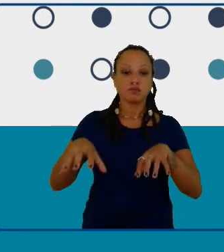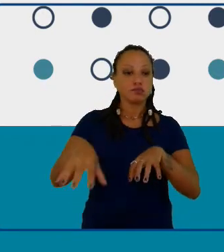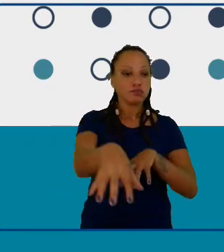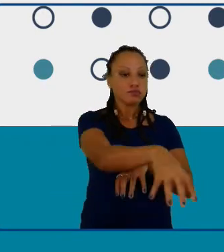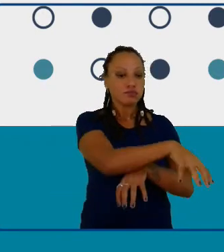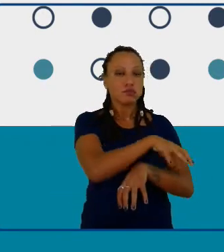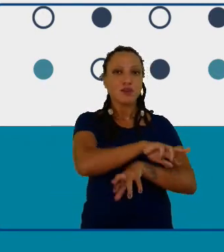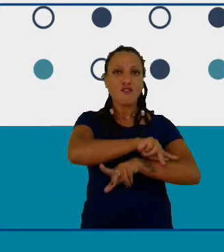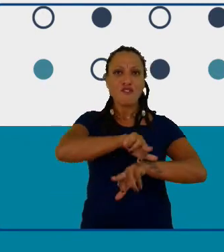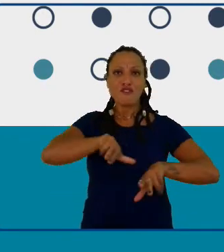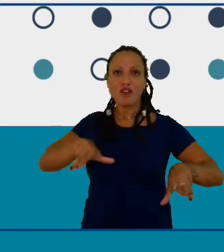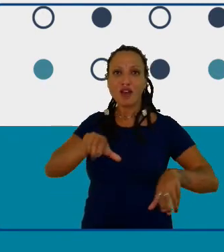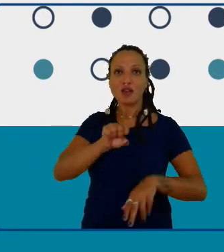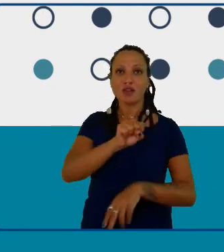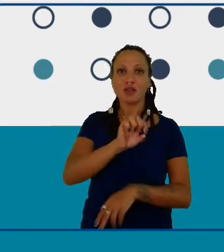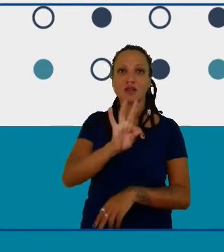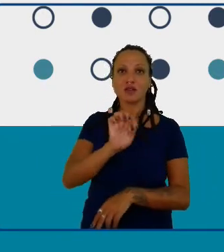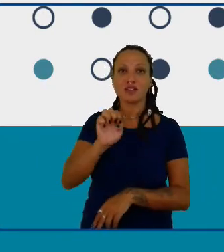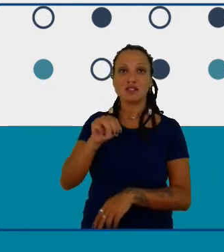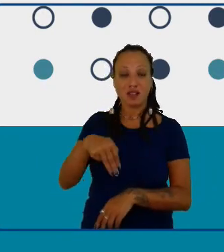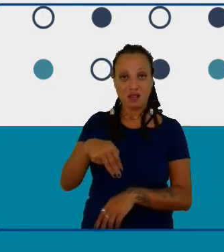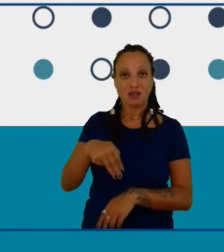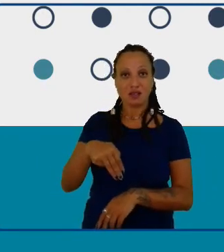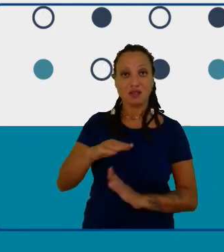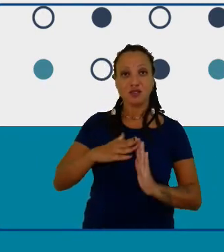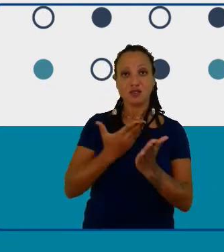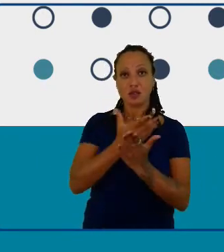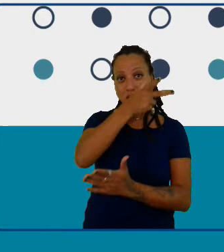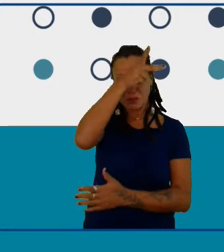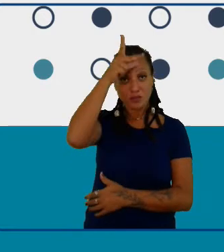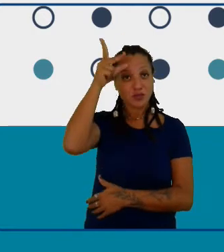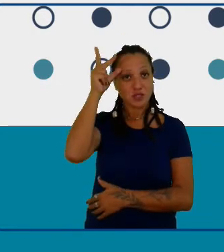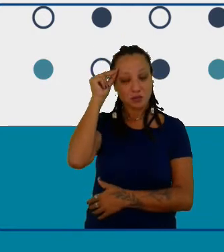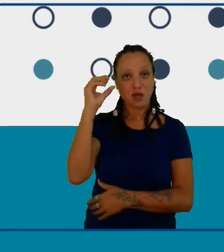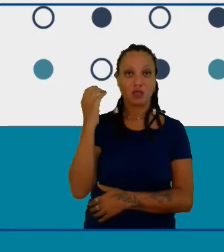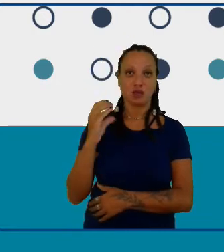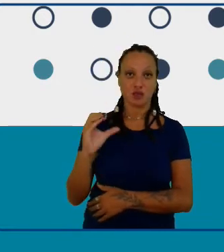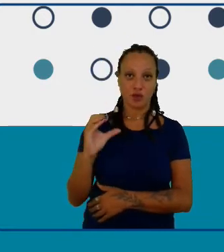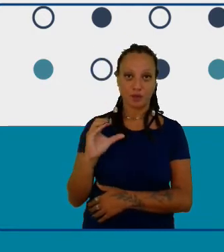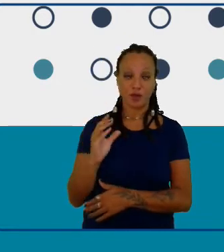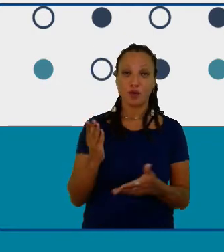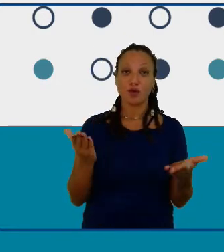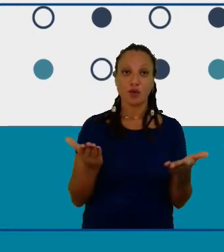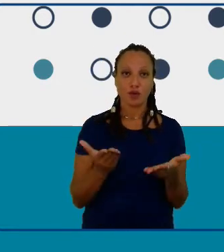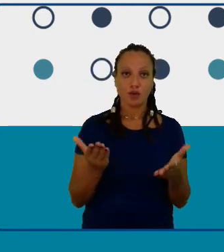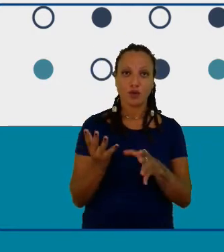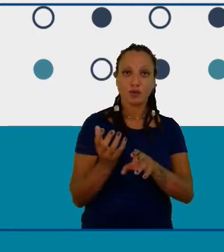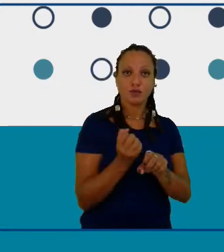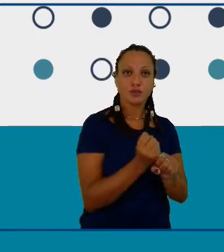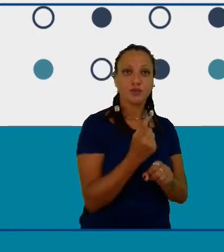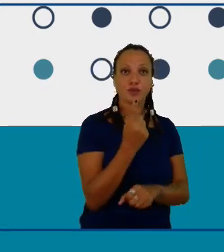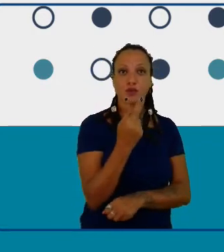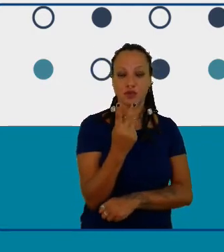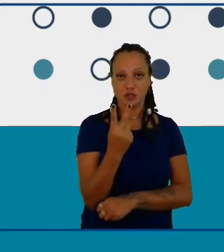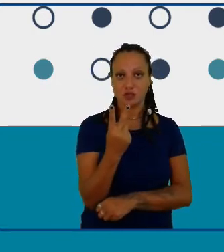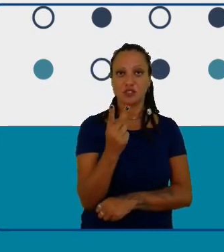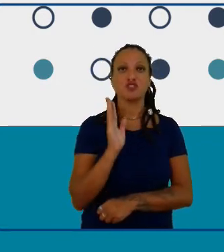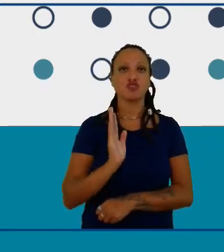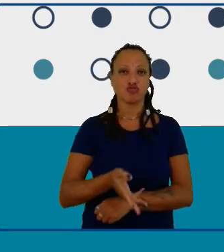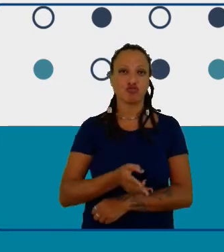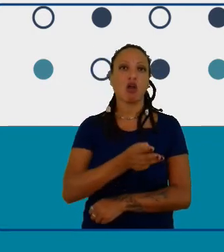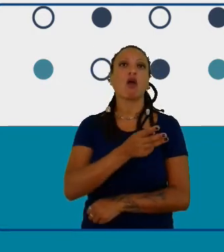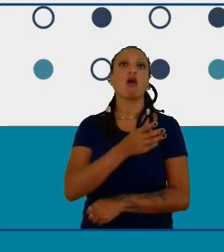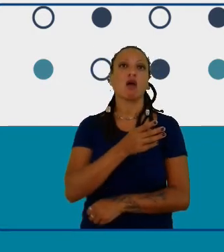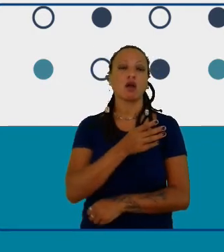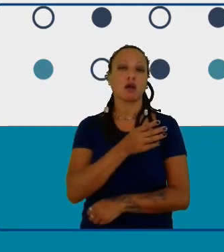da rede municipal de educação de Niterói nós temos atualmente 12 escolas que atuam no terceiro e quarto ciclos